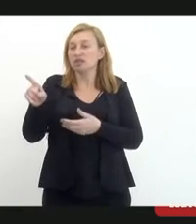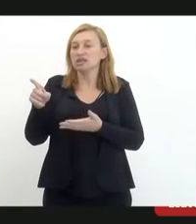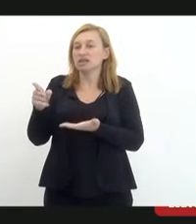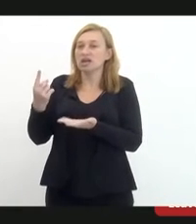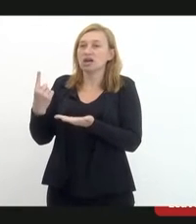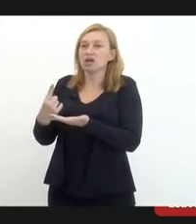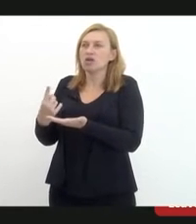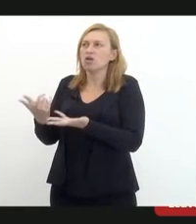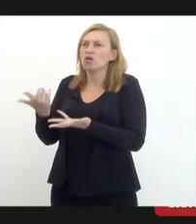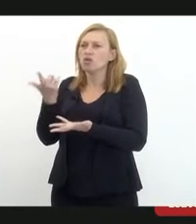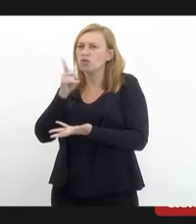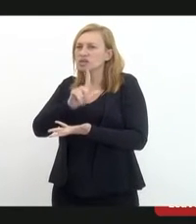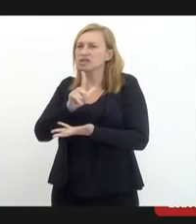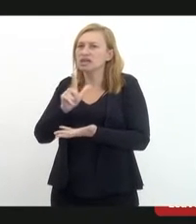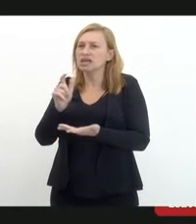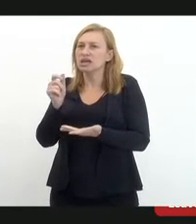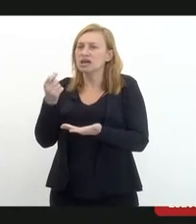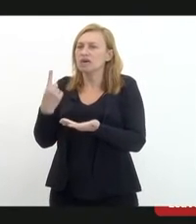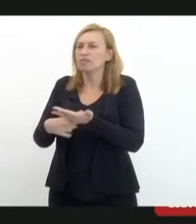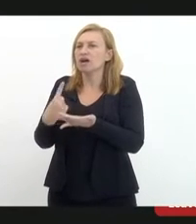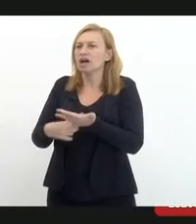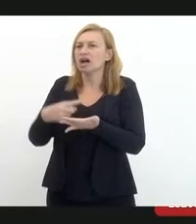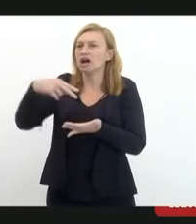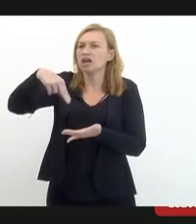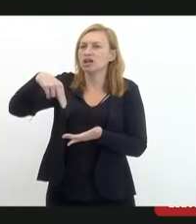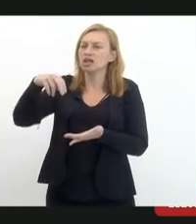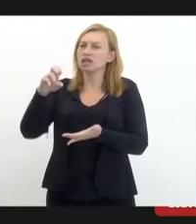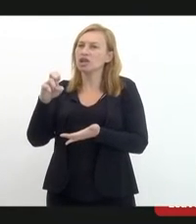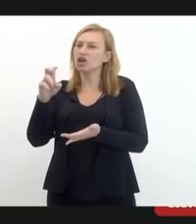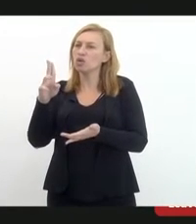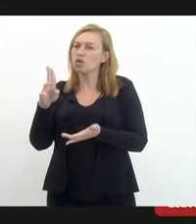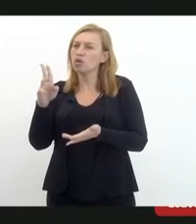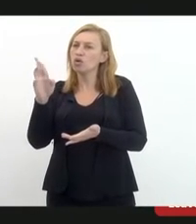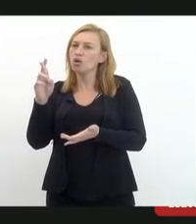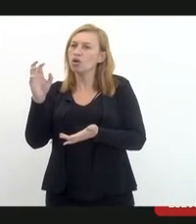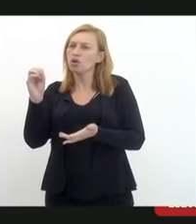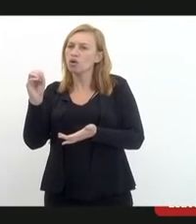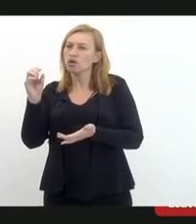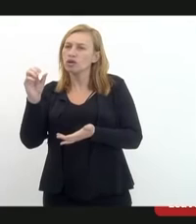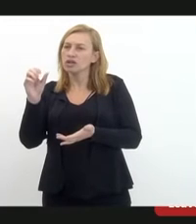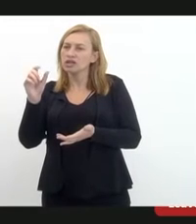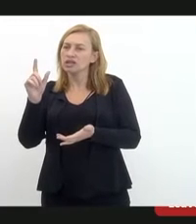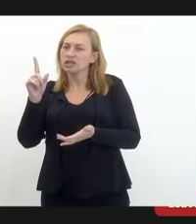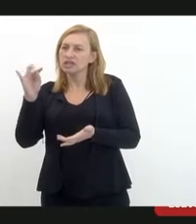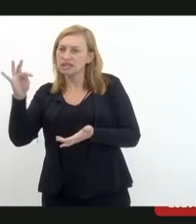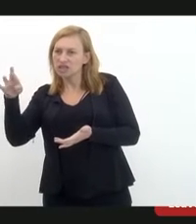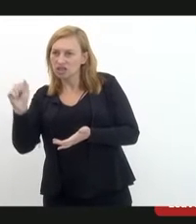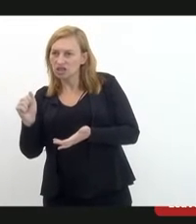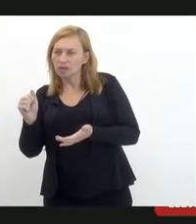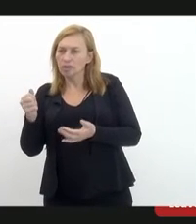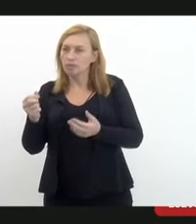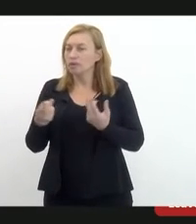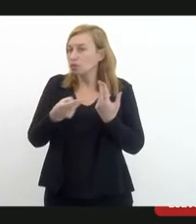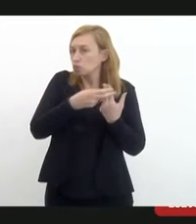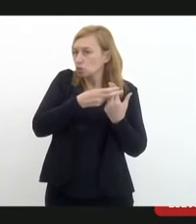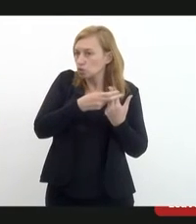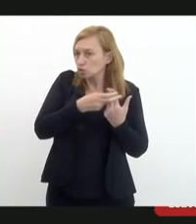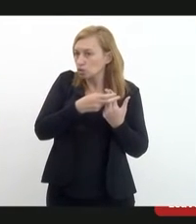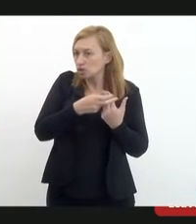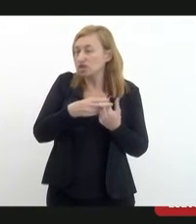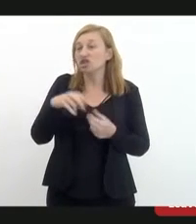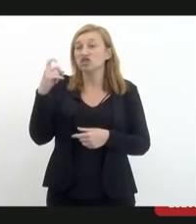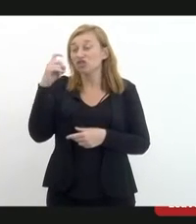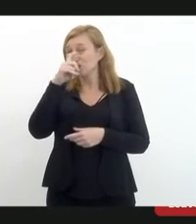neurologista. Pelo SUS, pela família, assim, as pessoas demoram um ano para conseguir